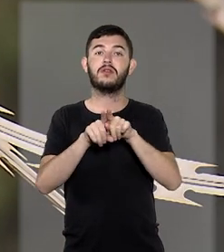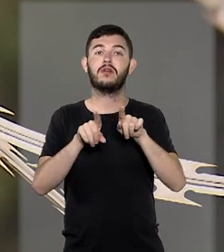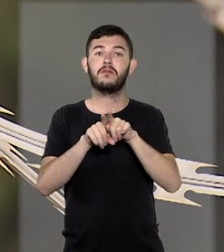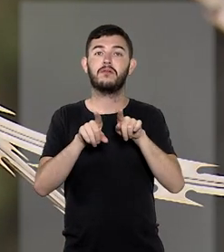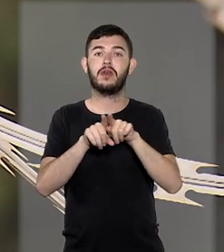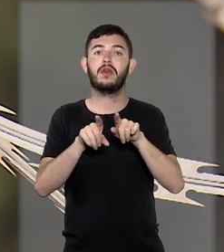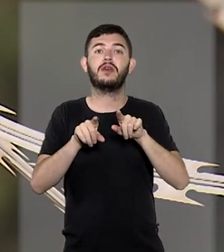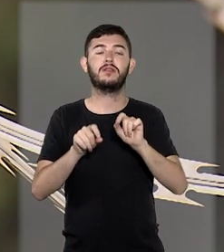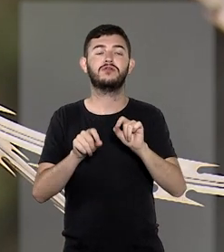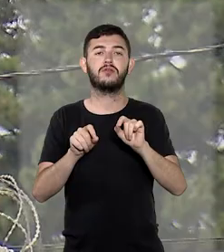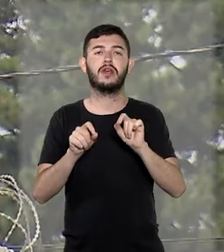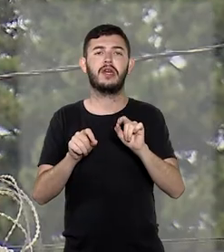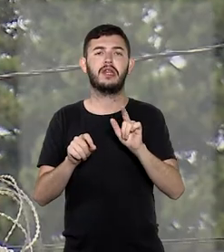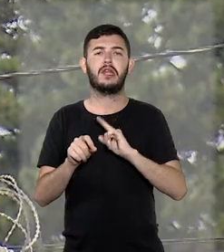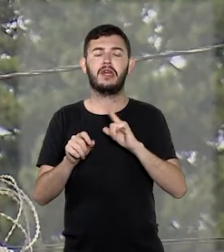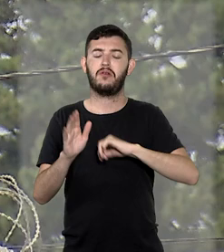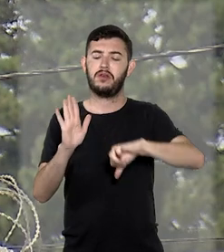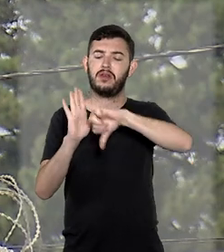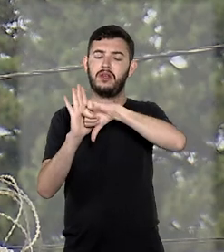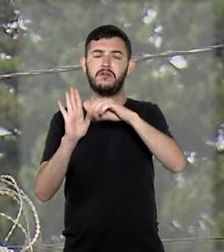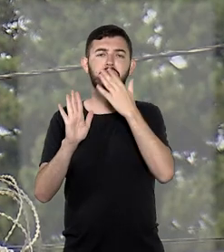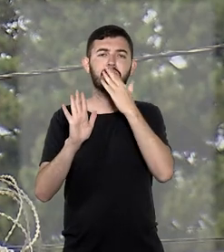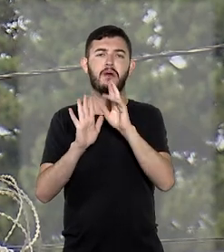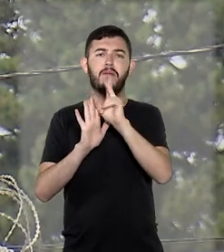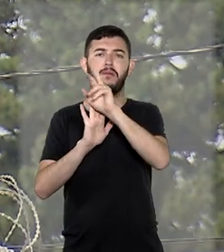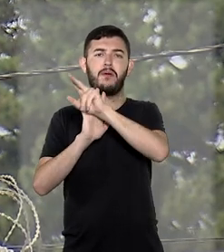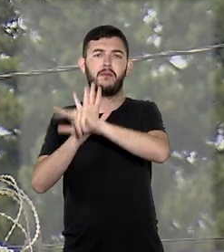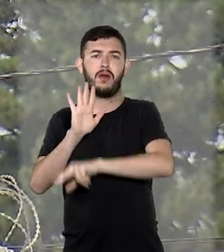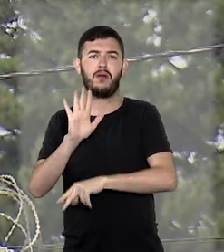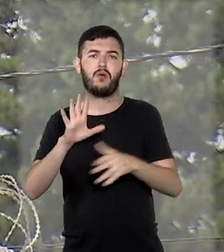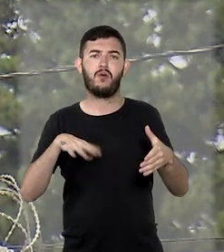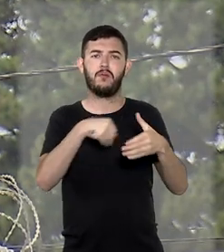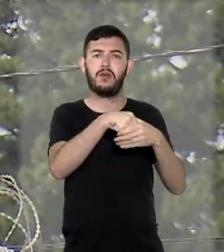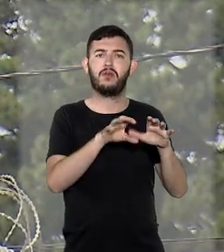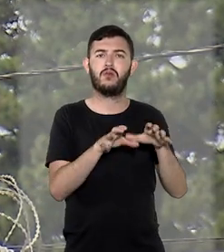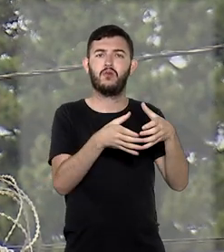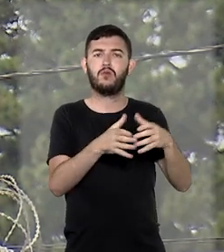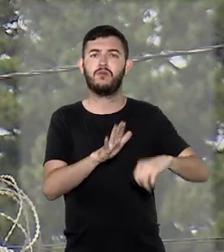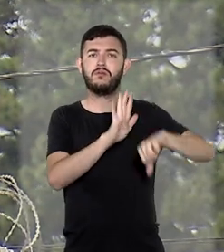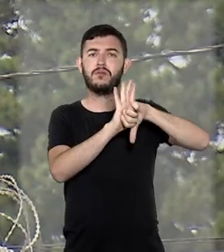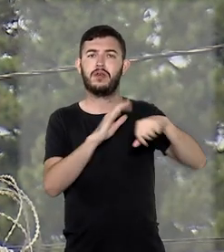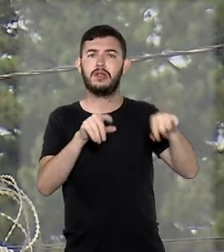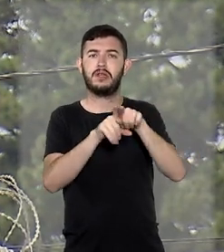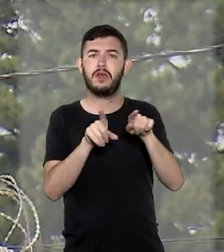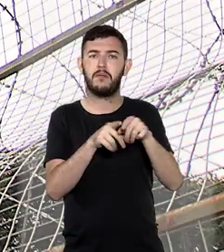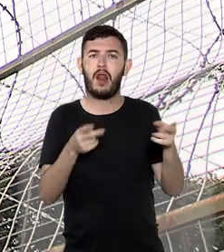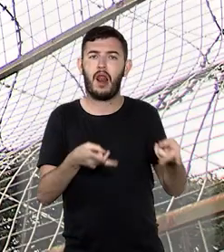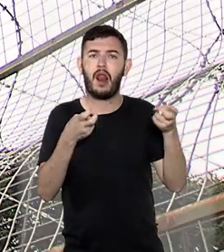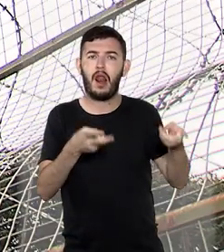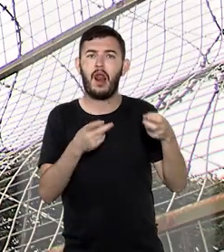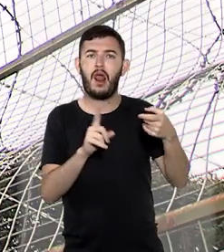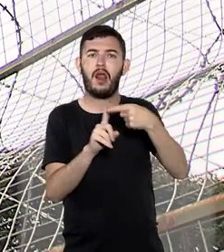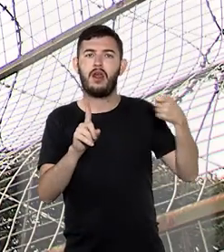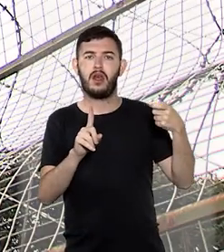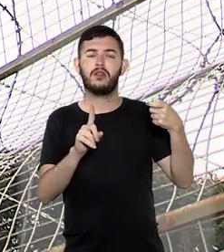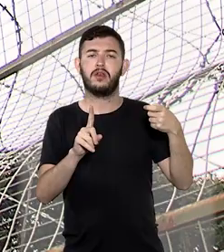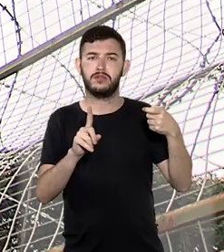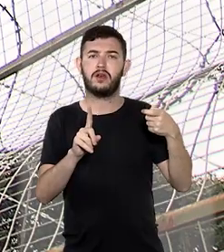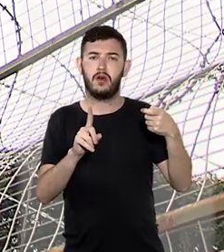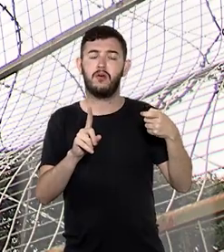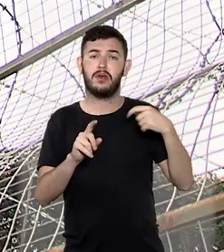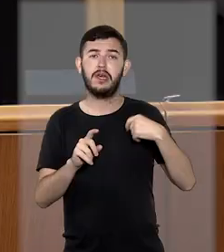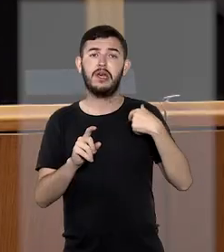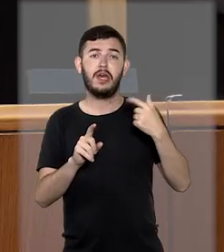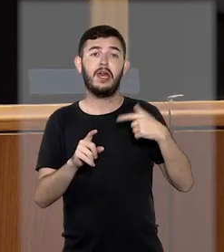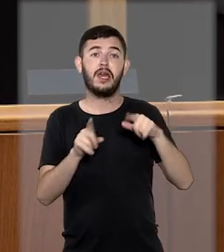e no cometimento em tese de uma série de delitos, como integração de organização criminosa e extorsão mediante